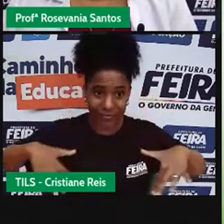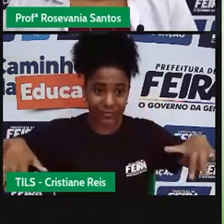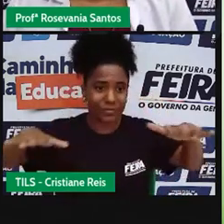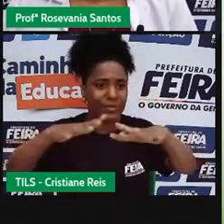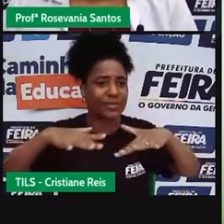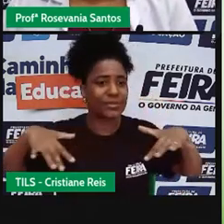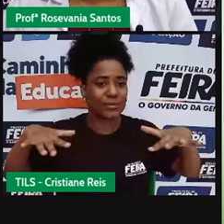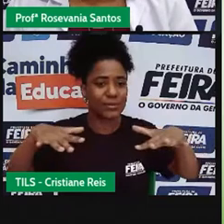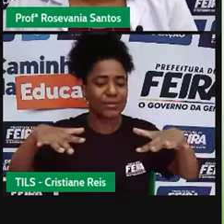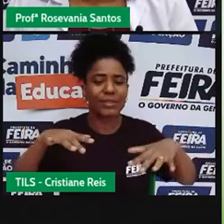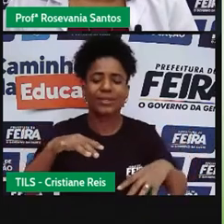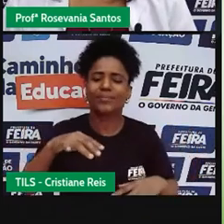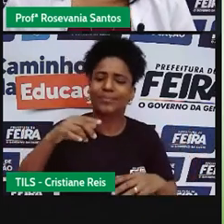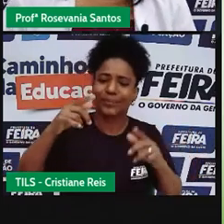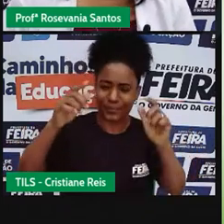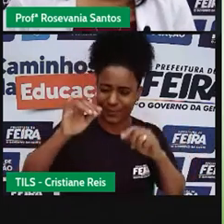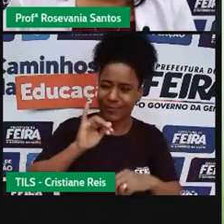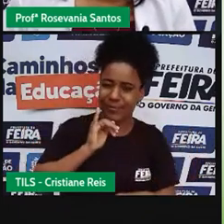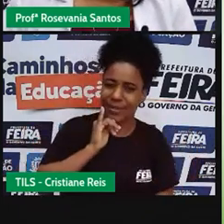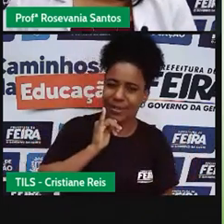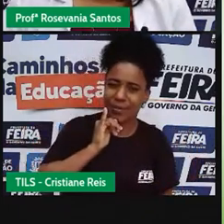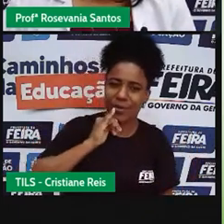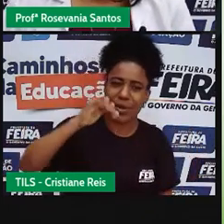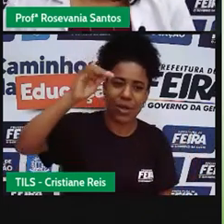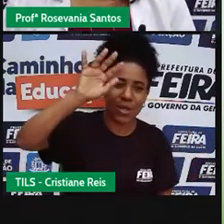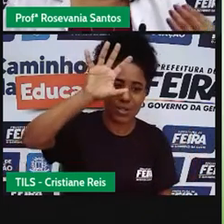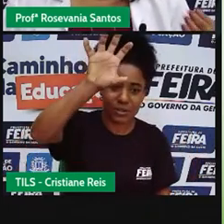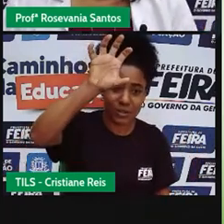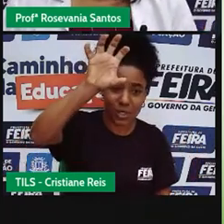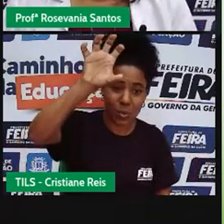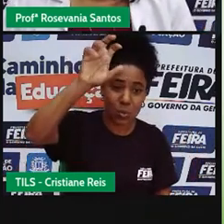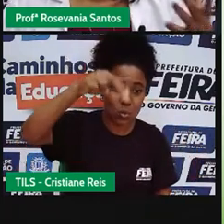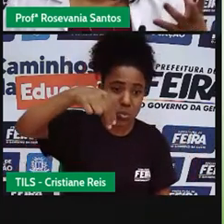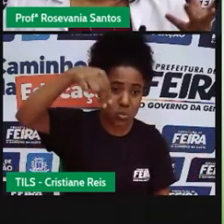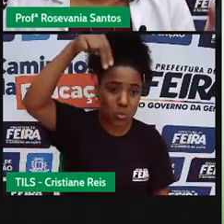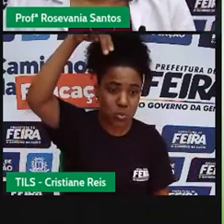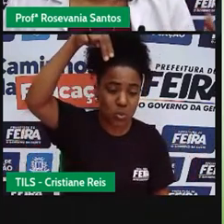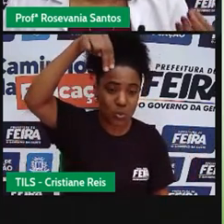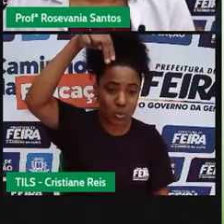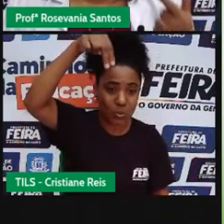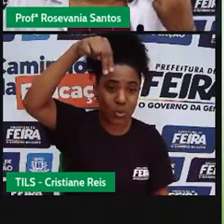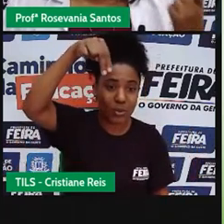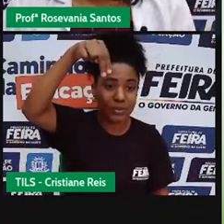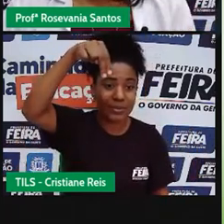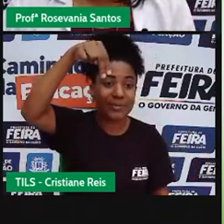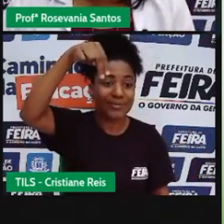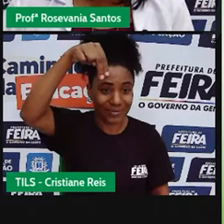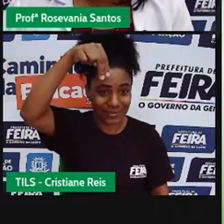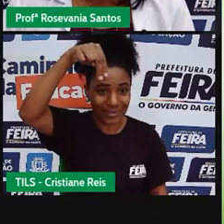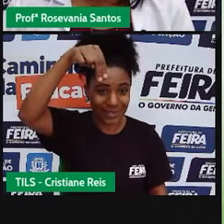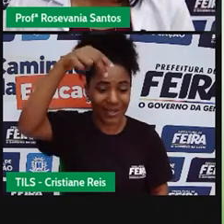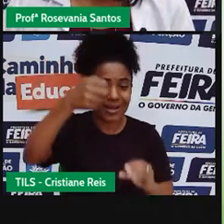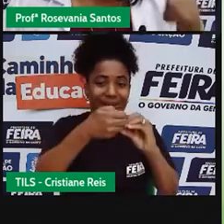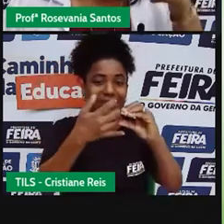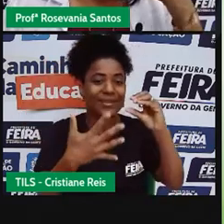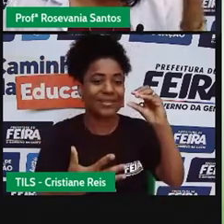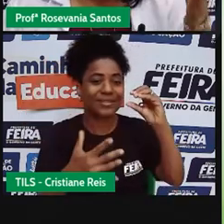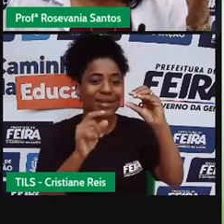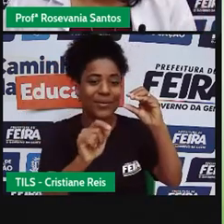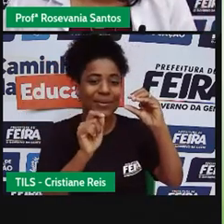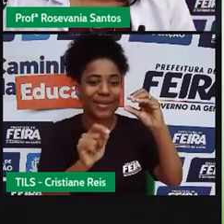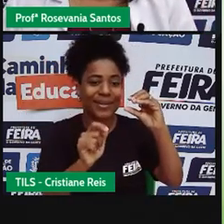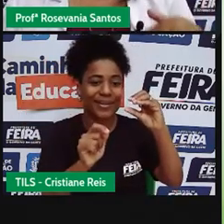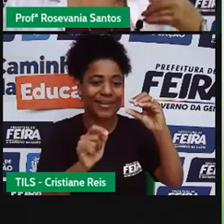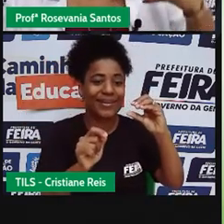quando a gente fala aqui da região norte, a gente tem um elemento físico, que no caso é a vegetação, todo mundo